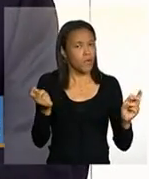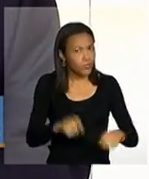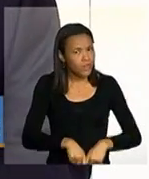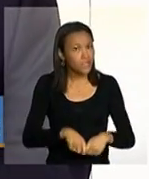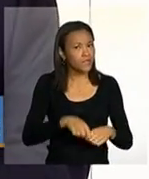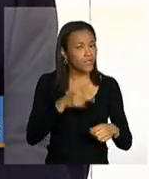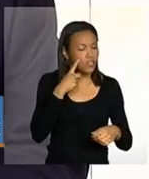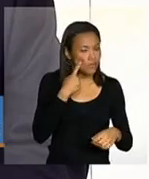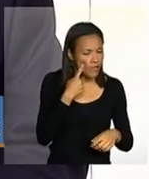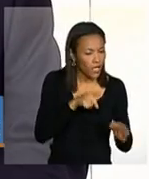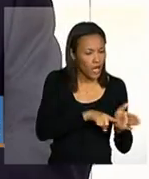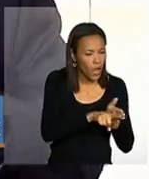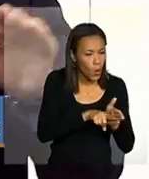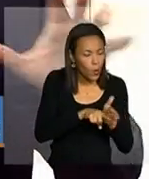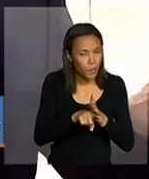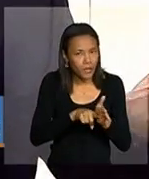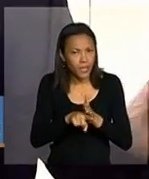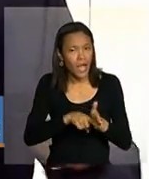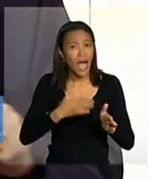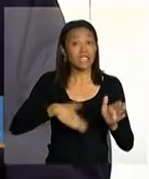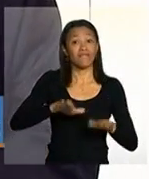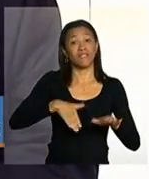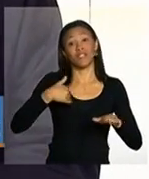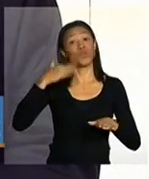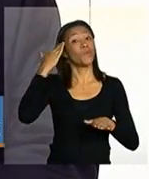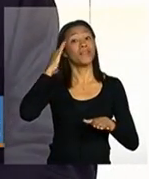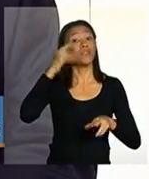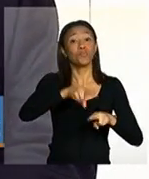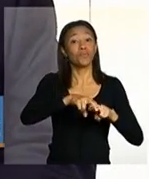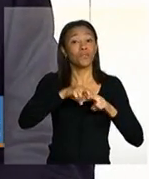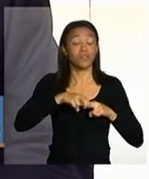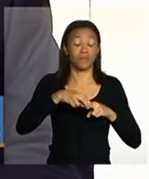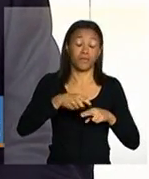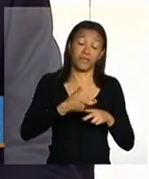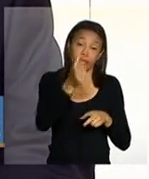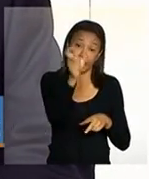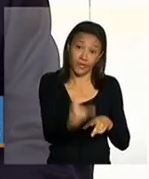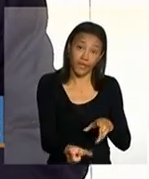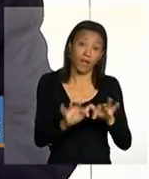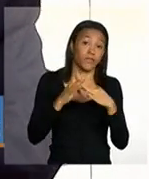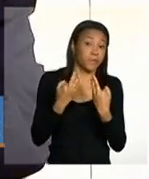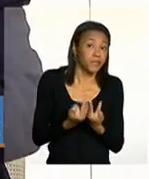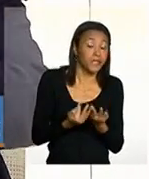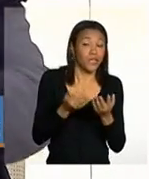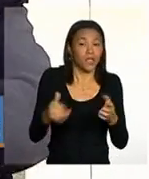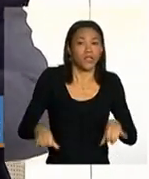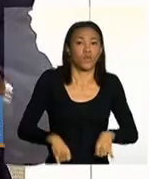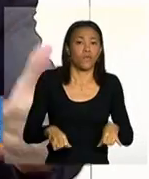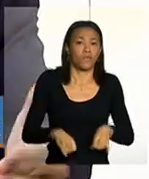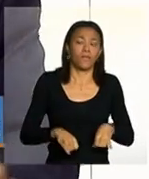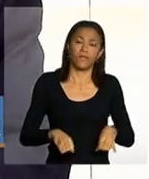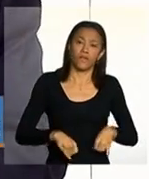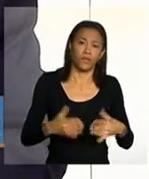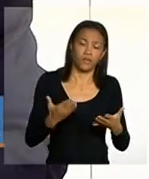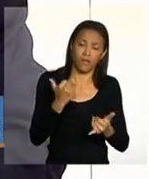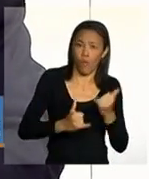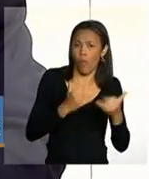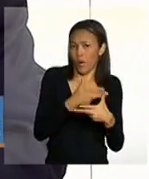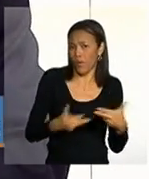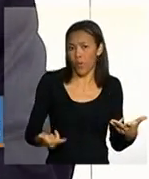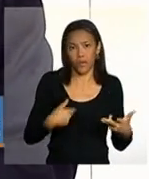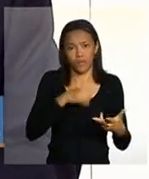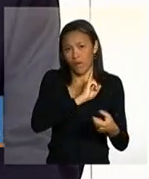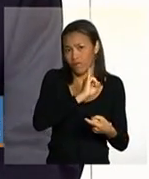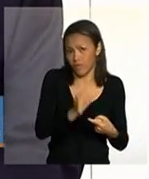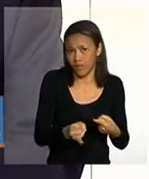acompanhado, a gente pode melhor entender os motivos que estão levando a família a sofrer algum tipo de efeito, ou advertência,